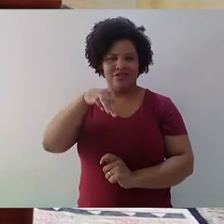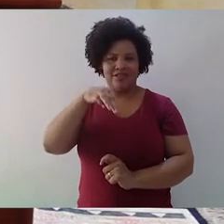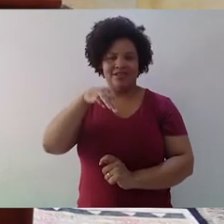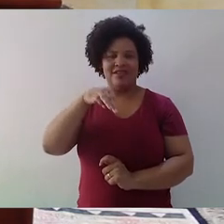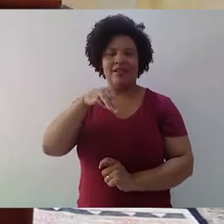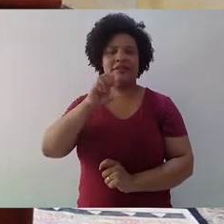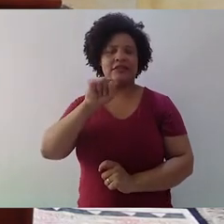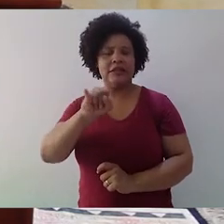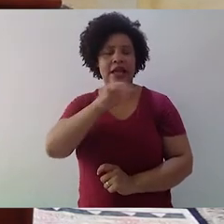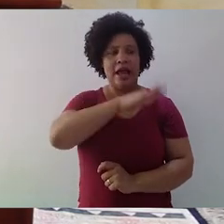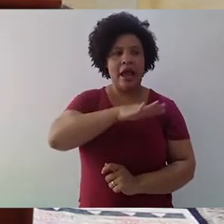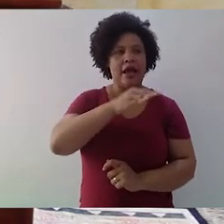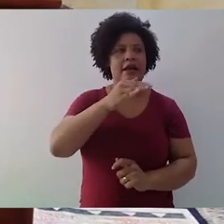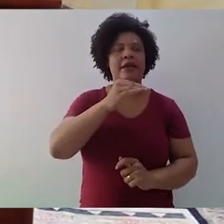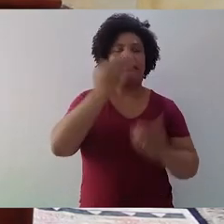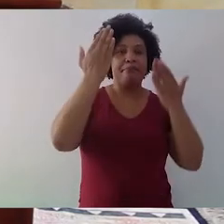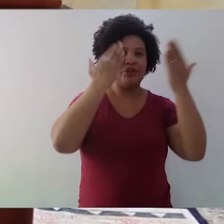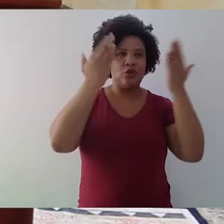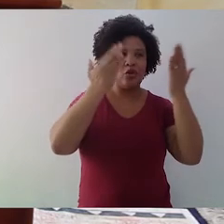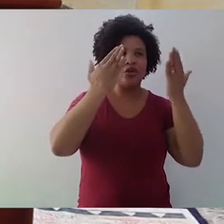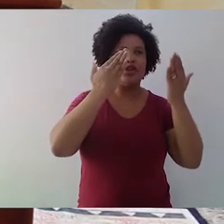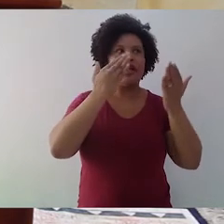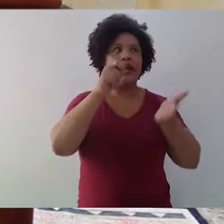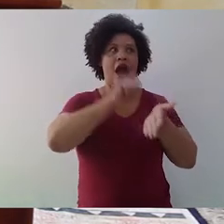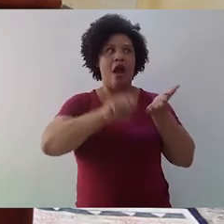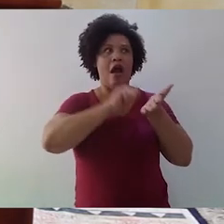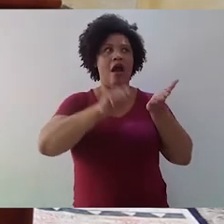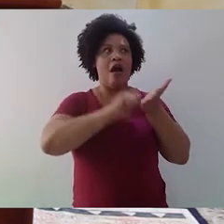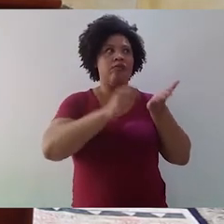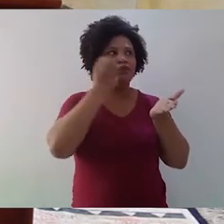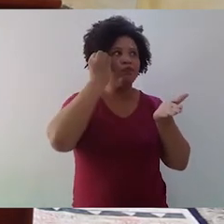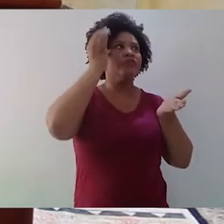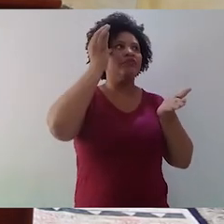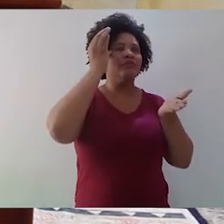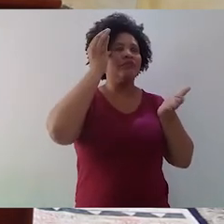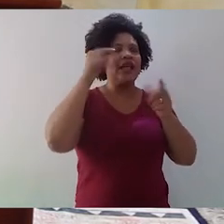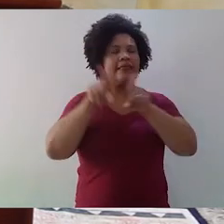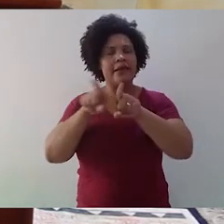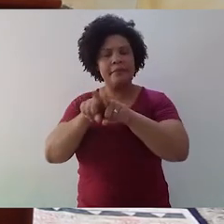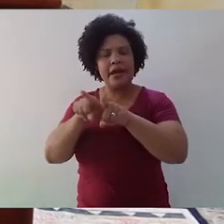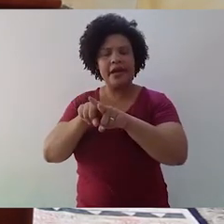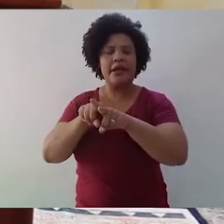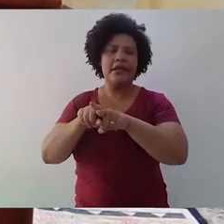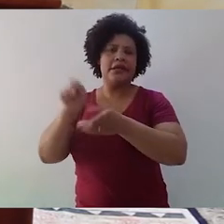conhecimento para poder elaborar esse personagem. Da mesma forma, um escritor que entenda de